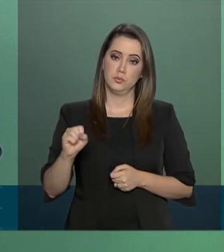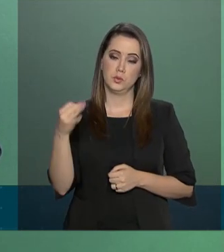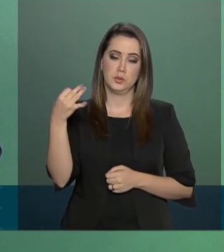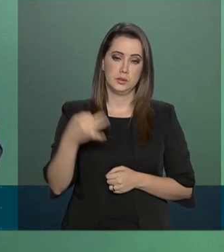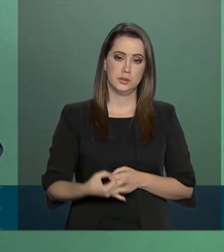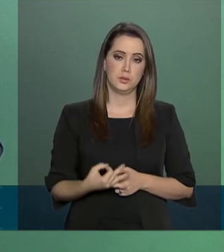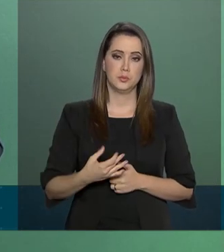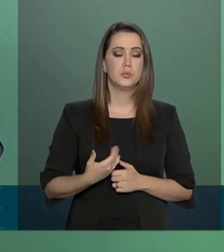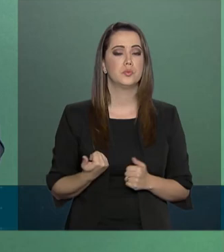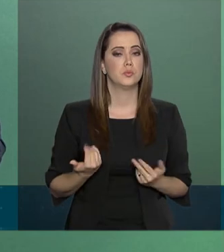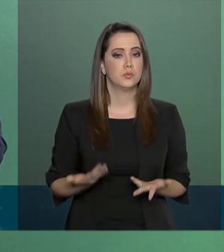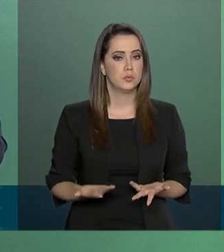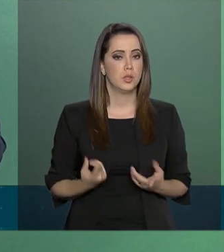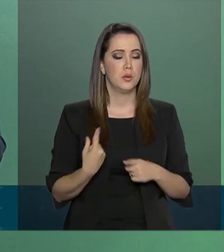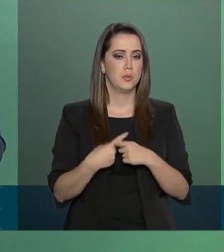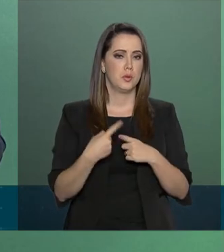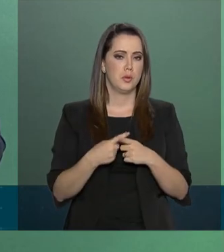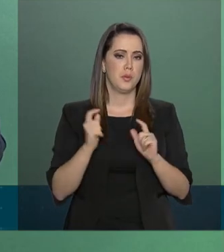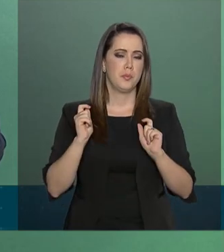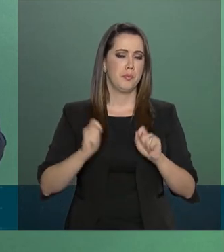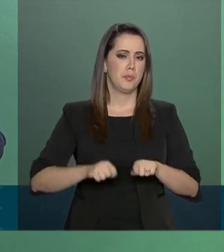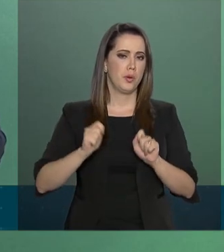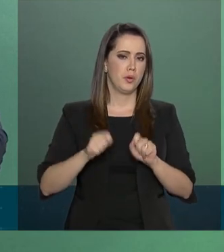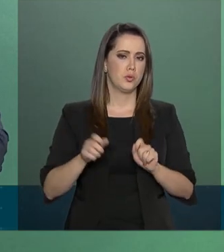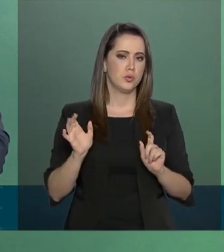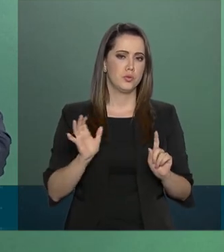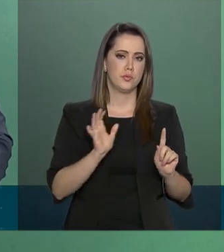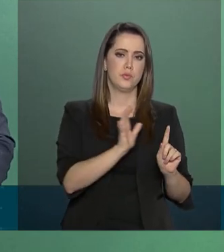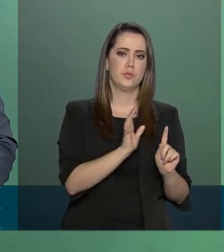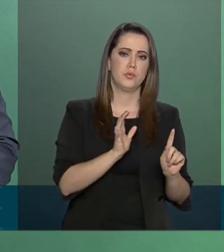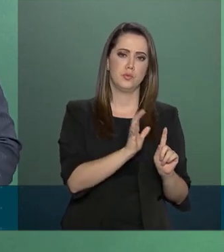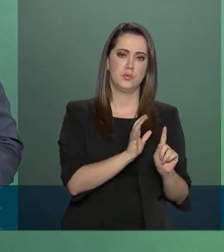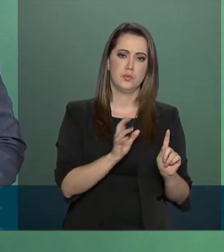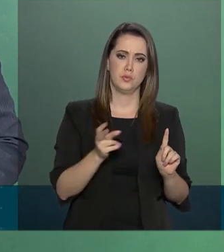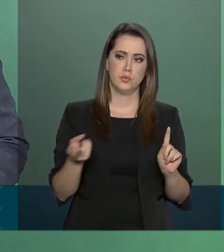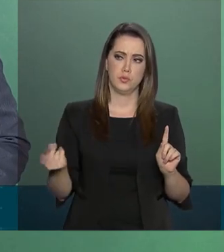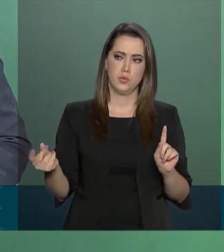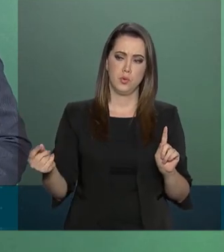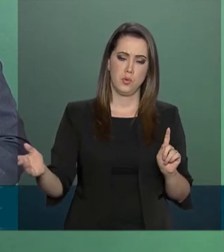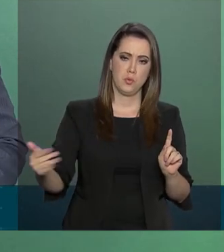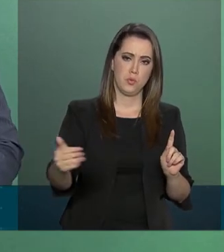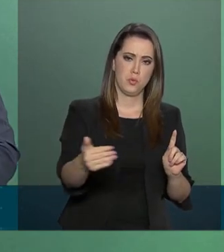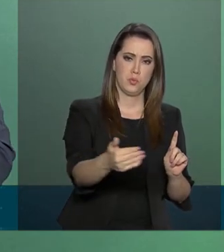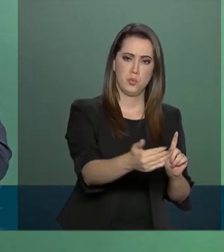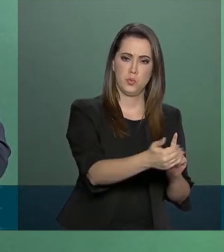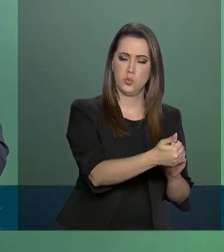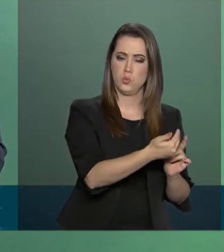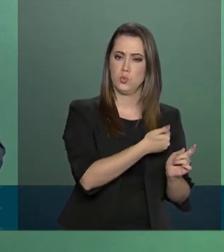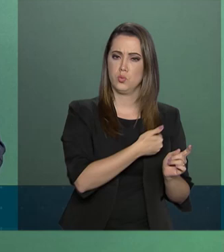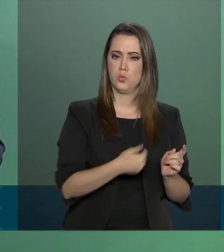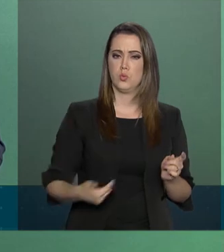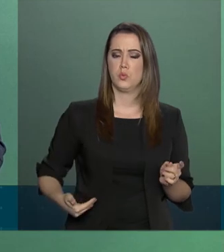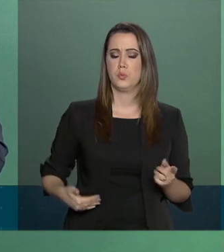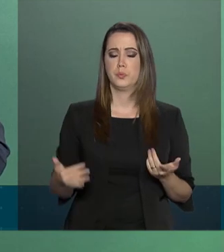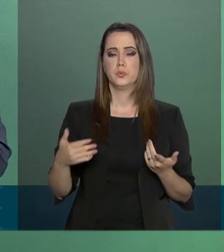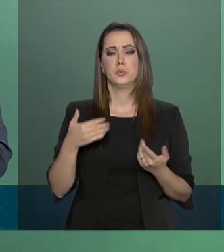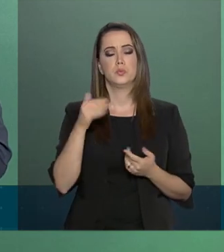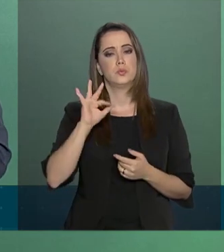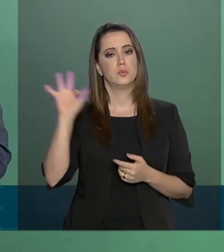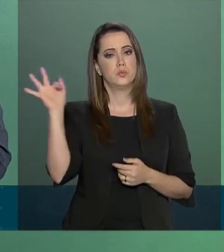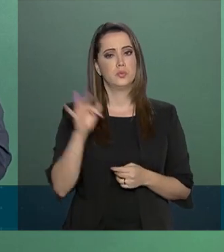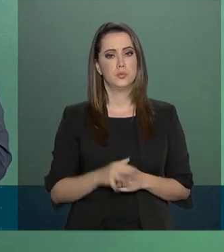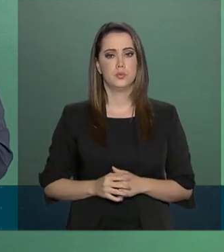confirmem, pois podem afetar as receitas e despesas da União.